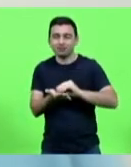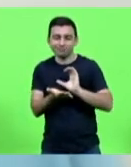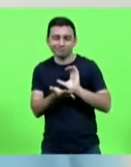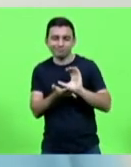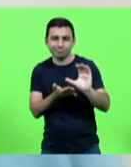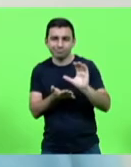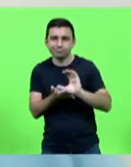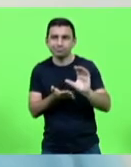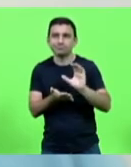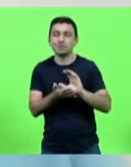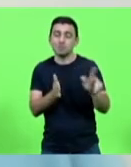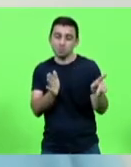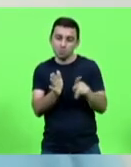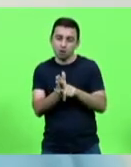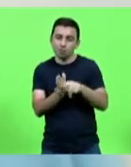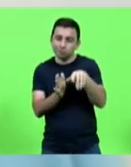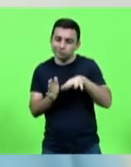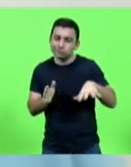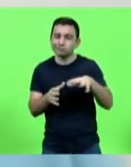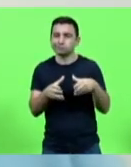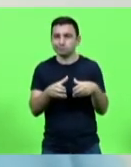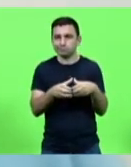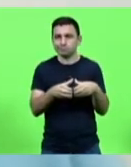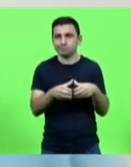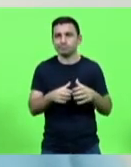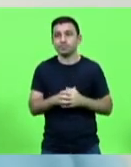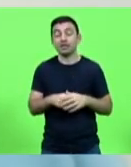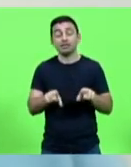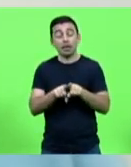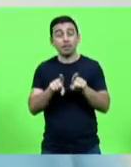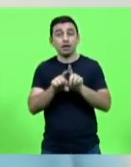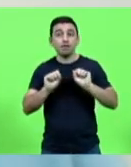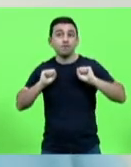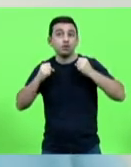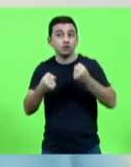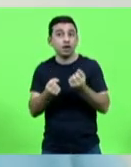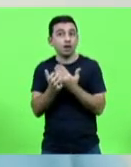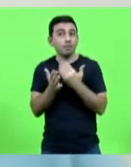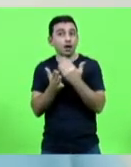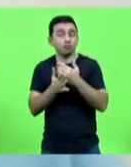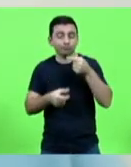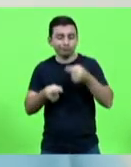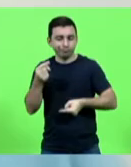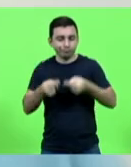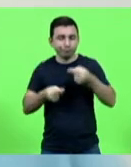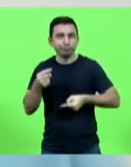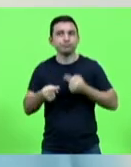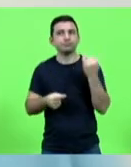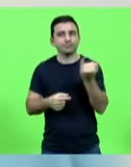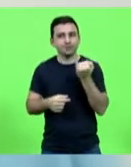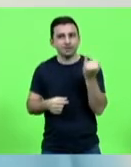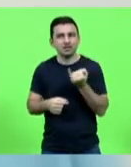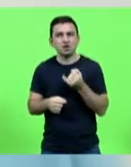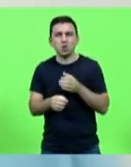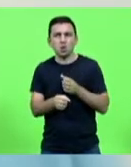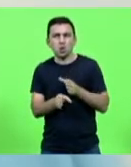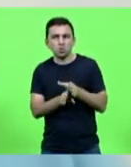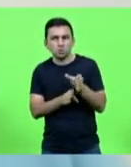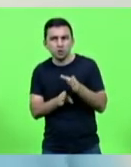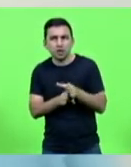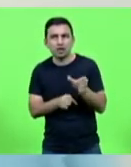E quero só reforçar também a importância de abrir esse debate, seja com o Conselho, mas, enfim,